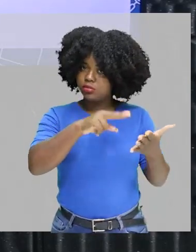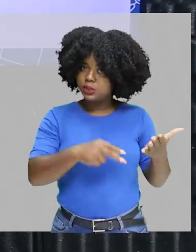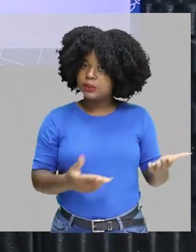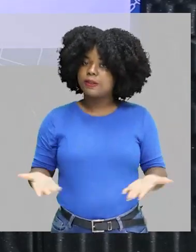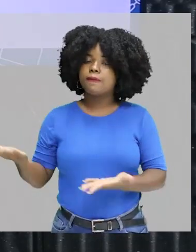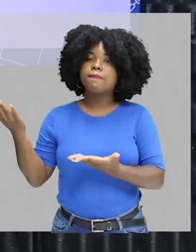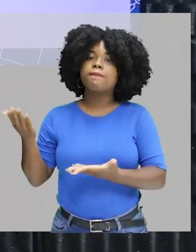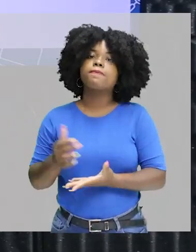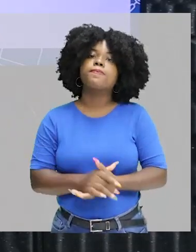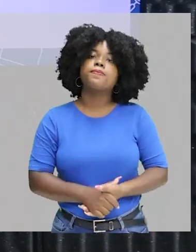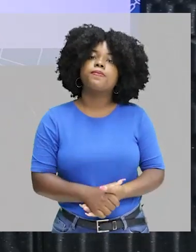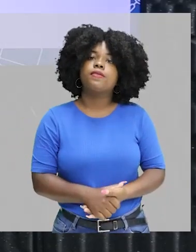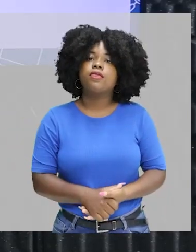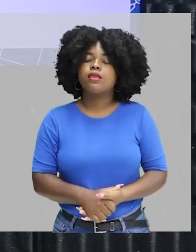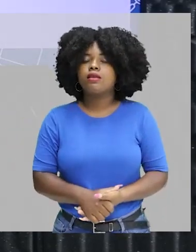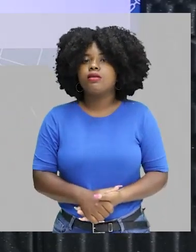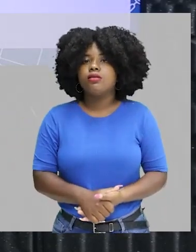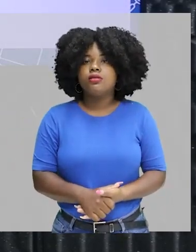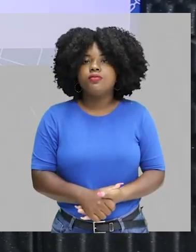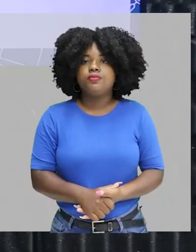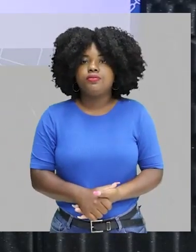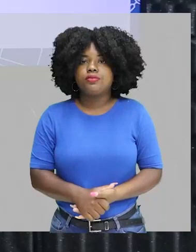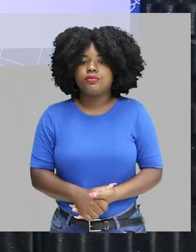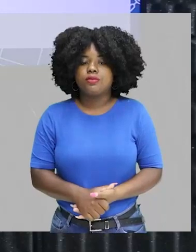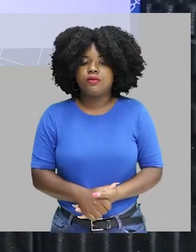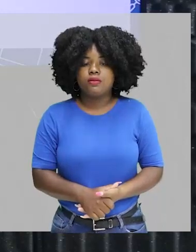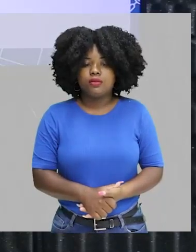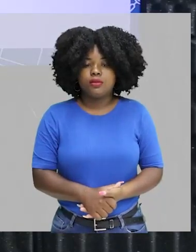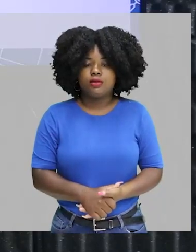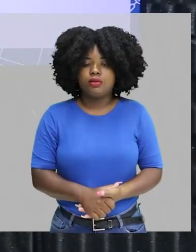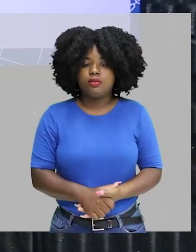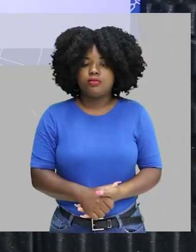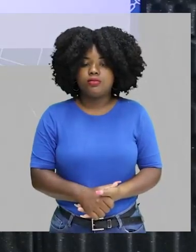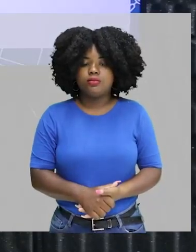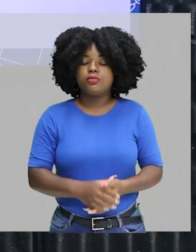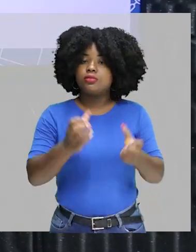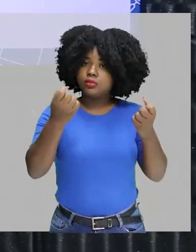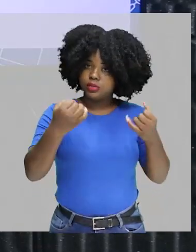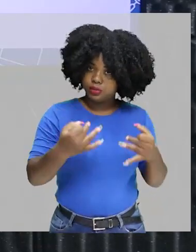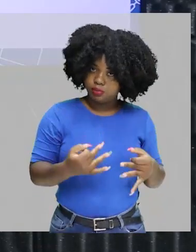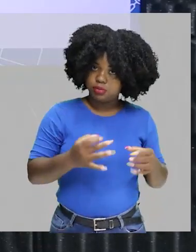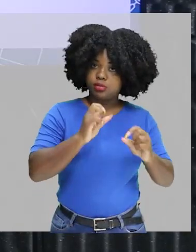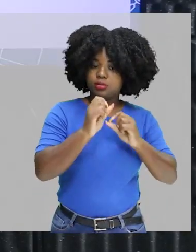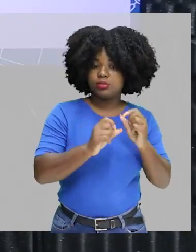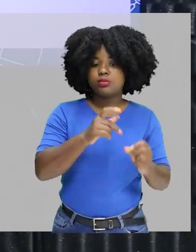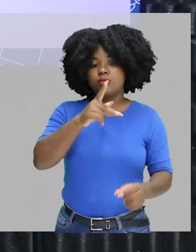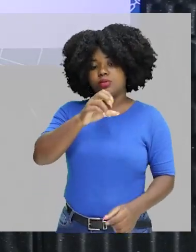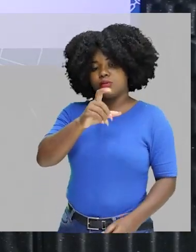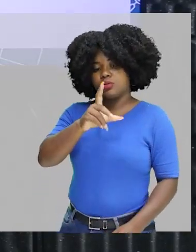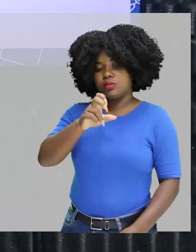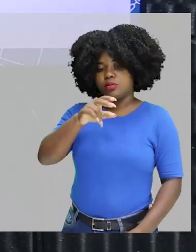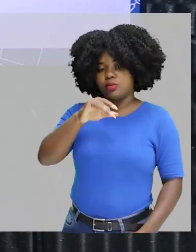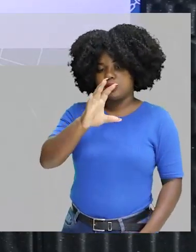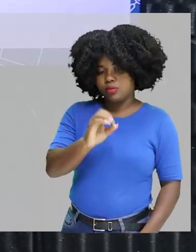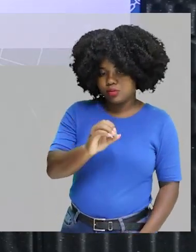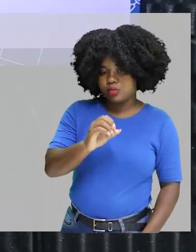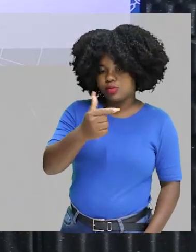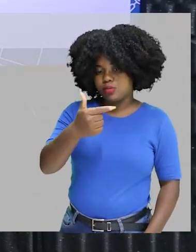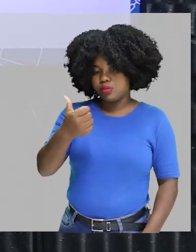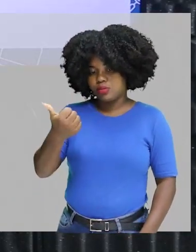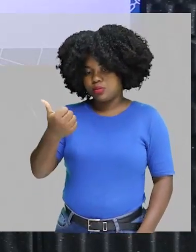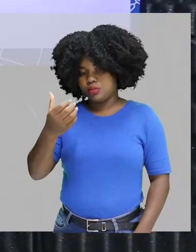O polônio 210. Turminha, um parênteses rapidinho. Quando falamos de polônio 210,